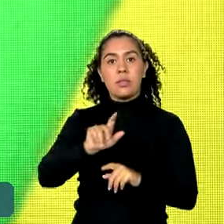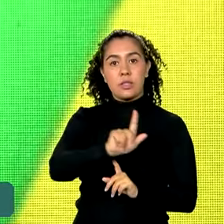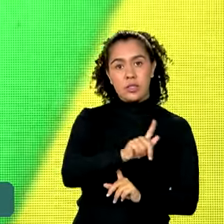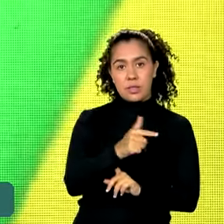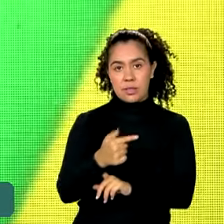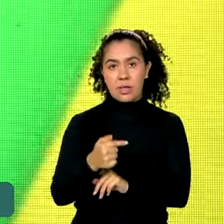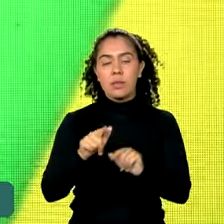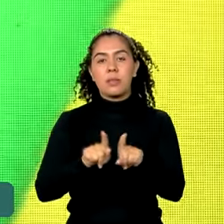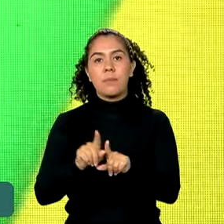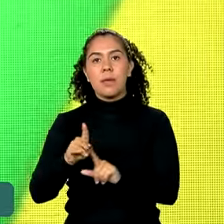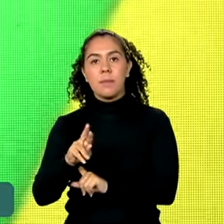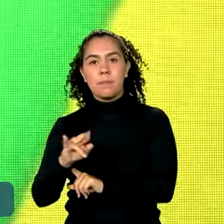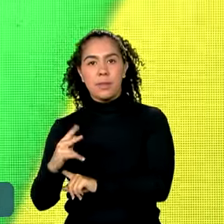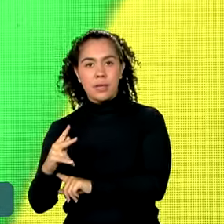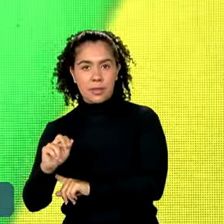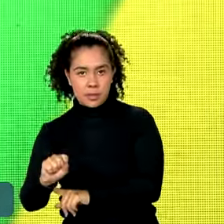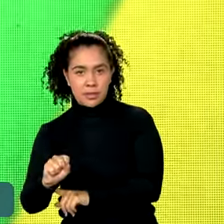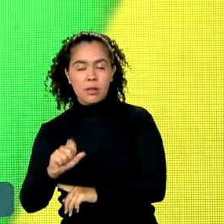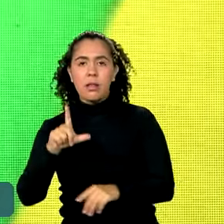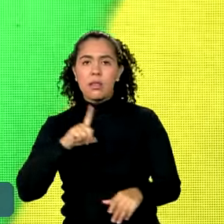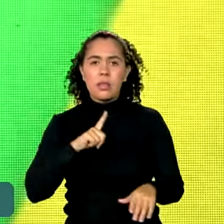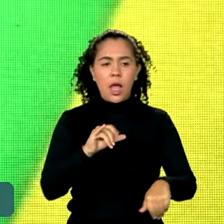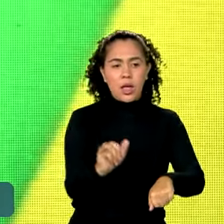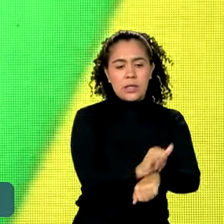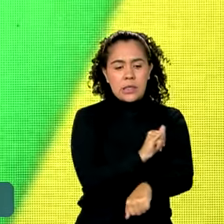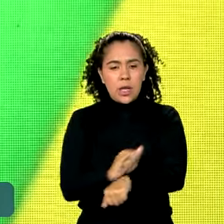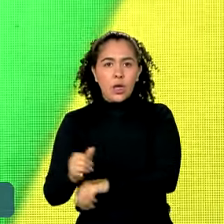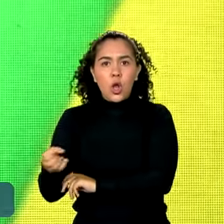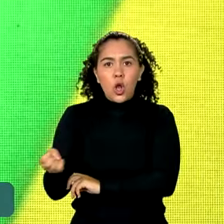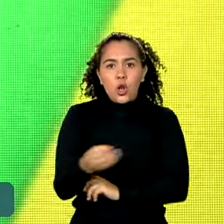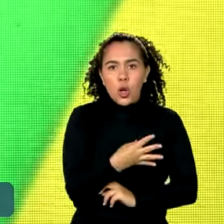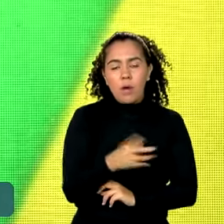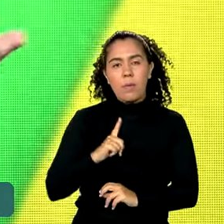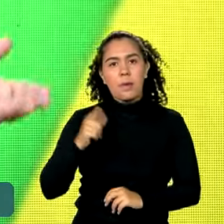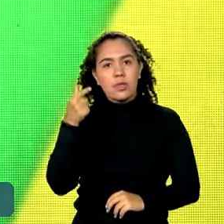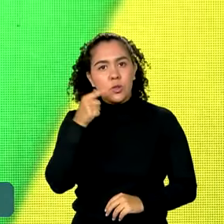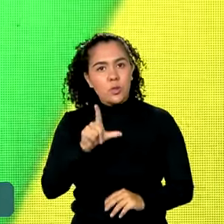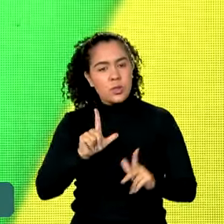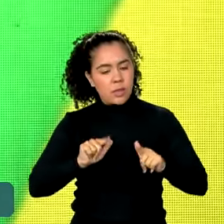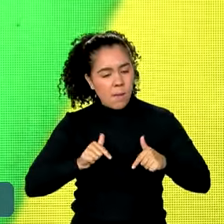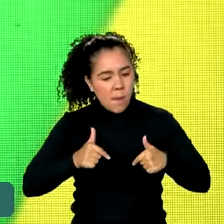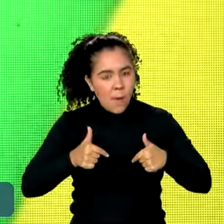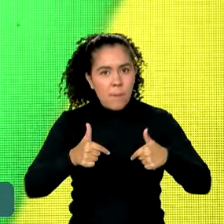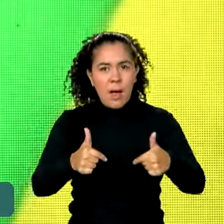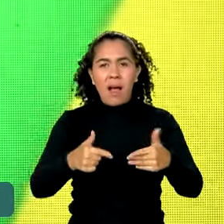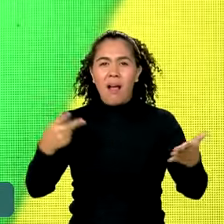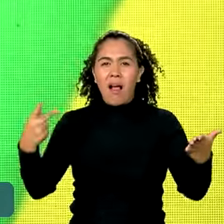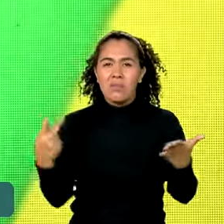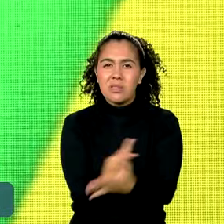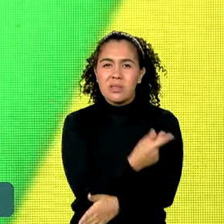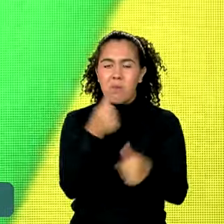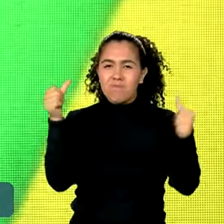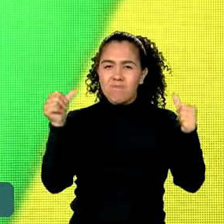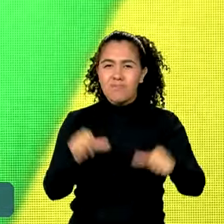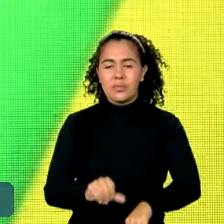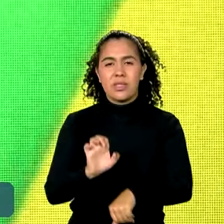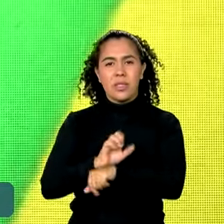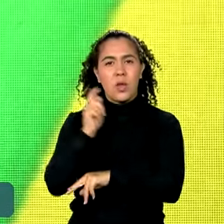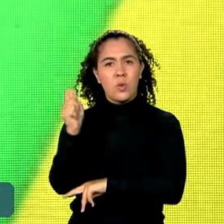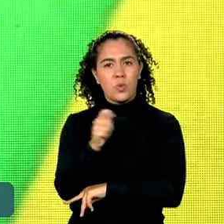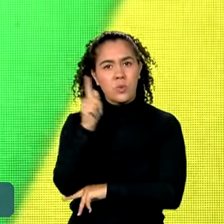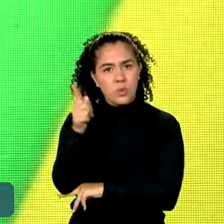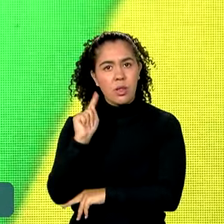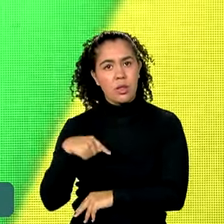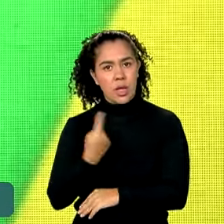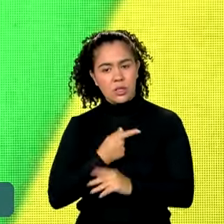E também busca criar novas fontes de recursos para lidarmos com tragédias, como a do Rio Grande do Sul em todo o mundo, enfrentando